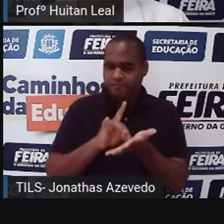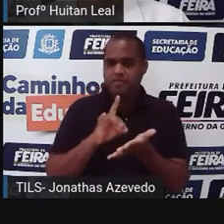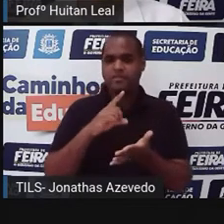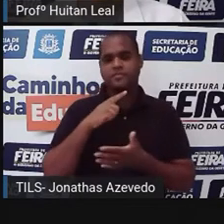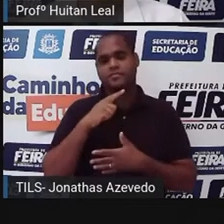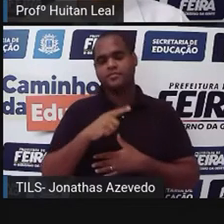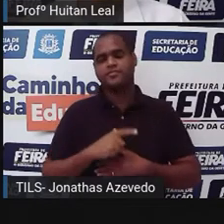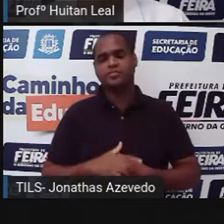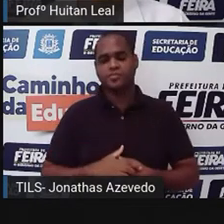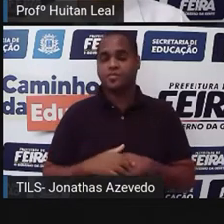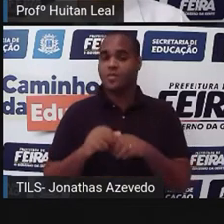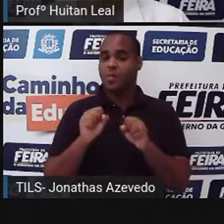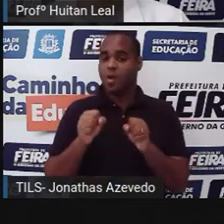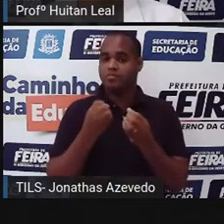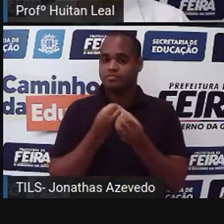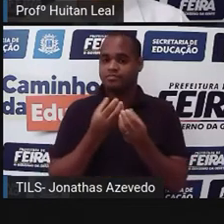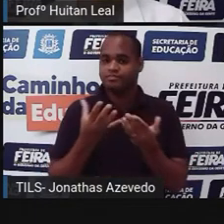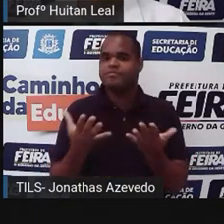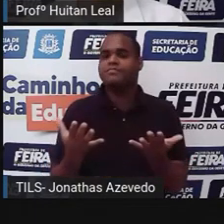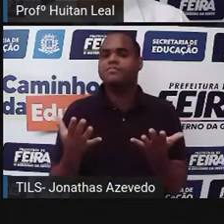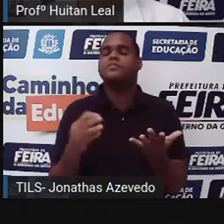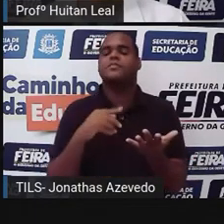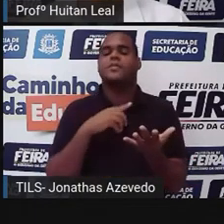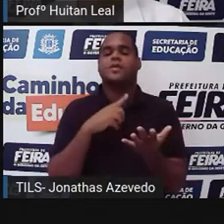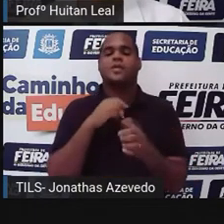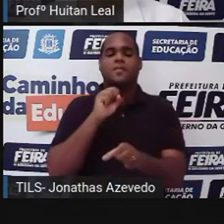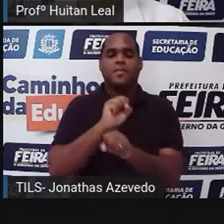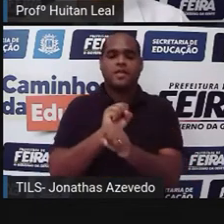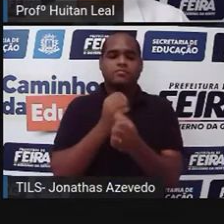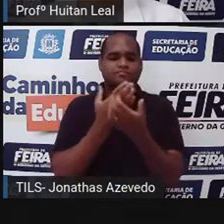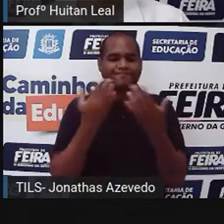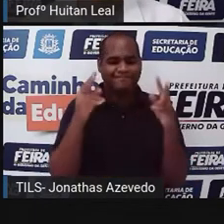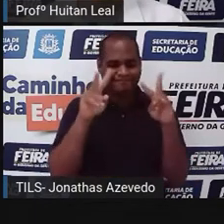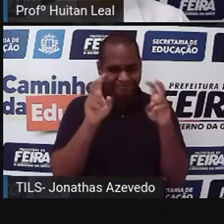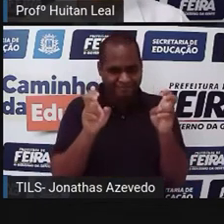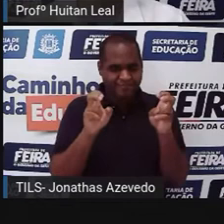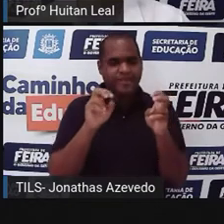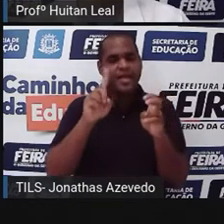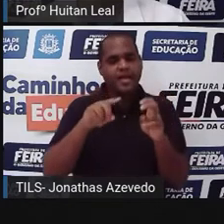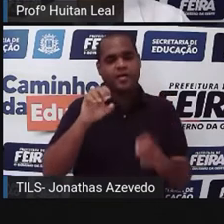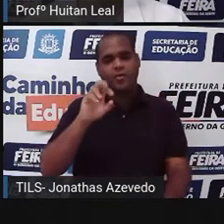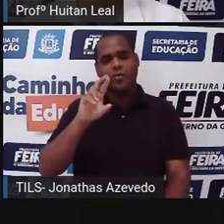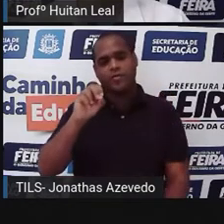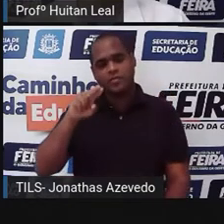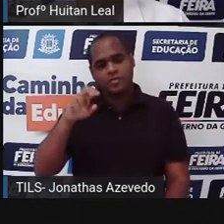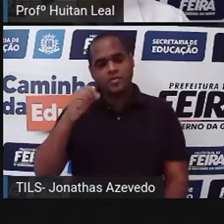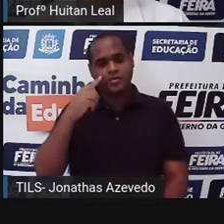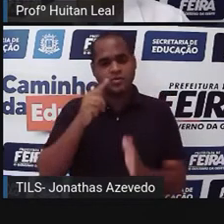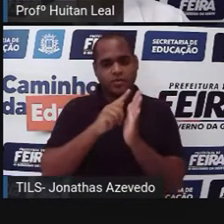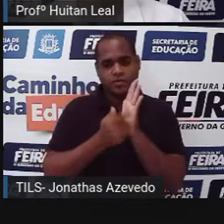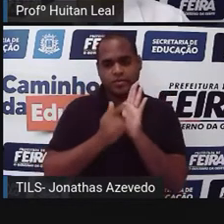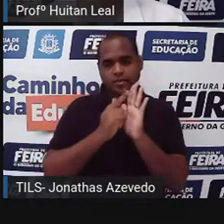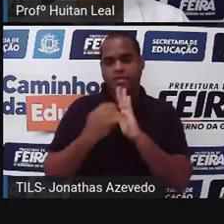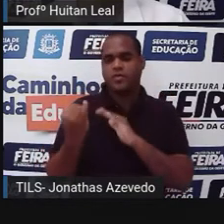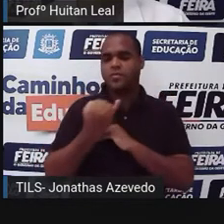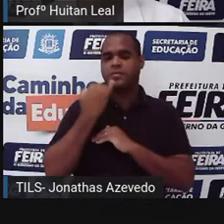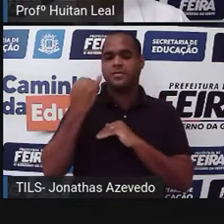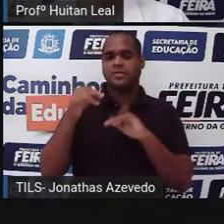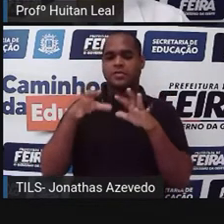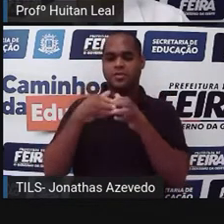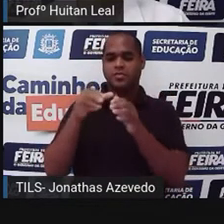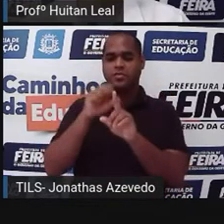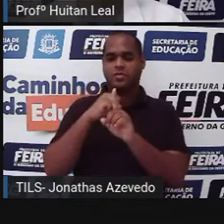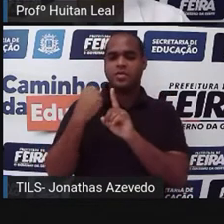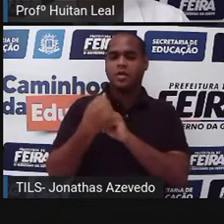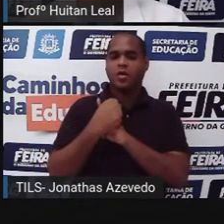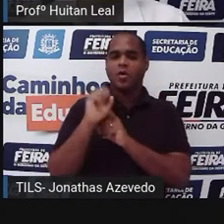Pode ser publicado em jornais. É esperado que o tema da crônica jornalística seja de interesse de um grupo social e